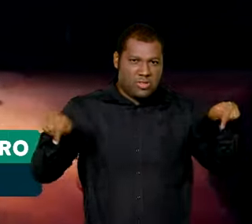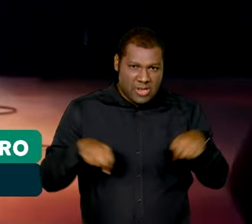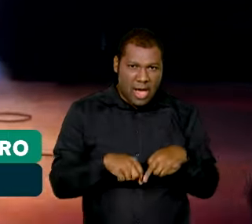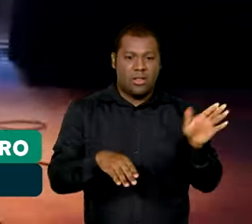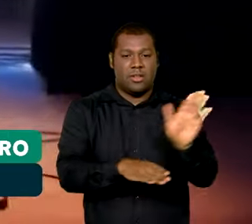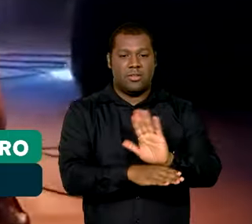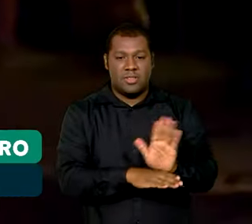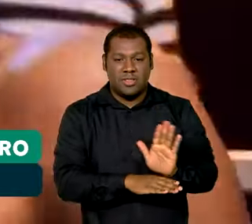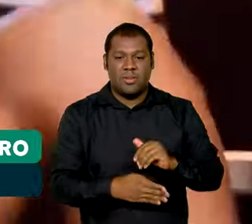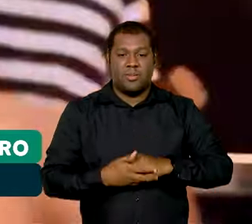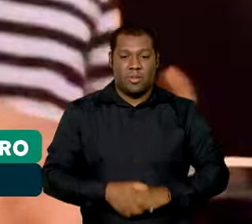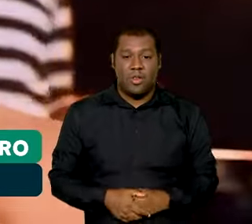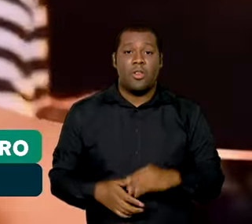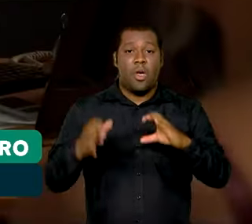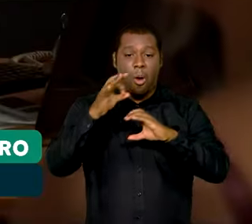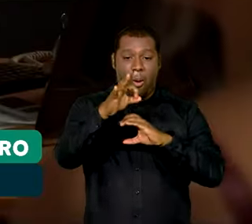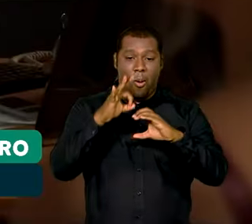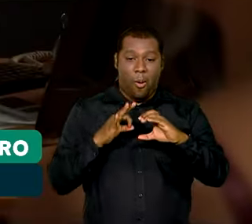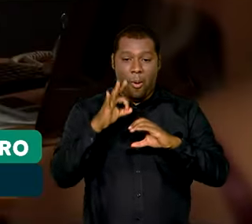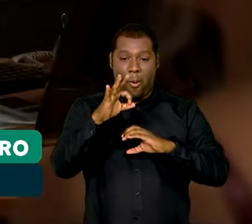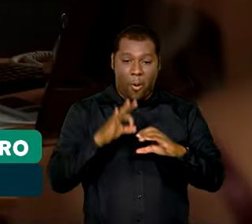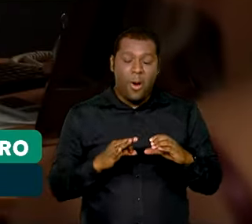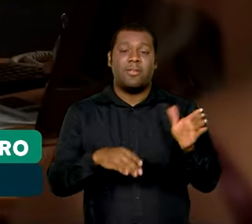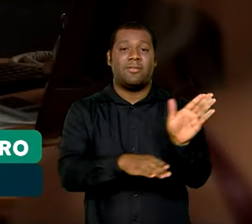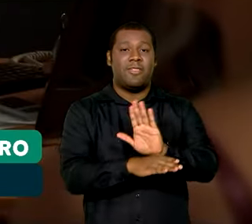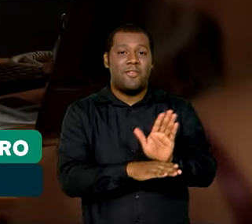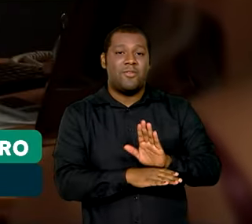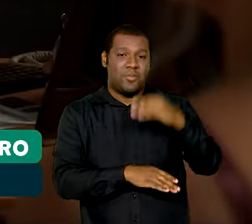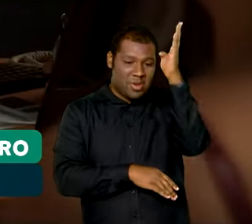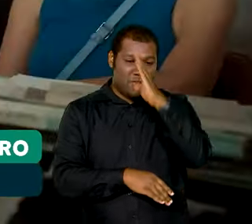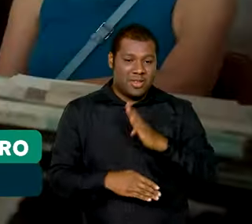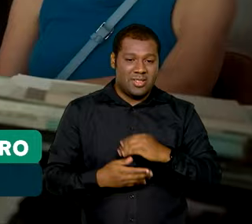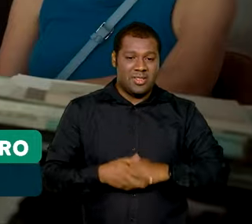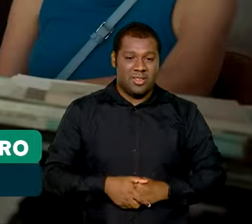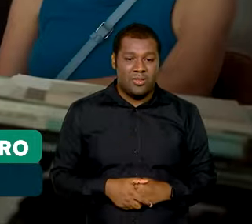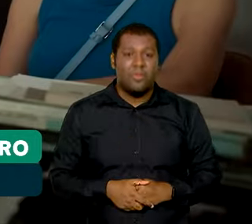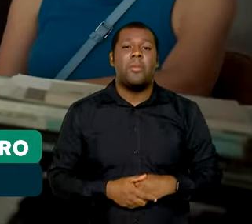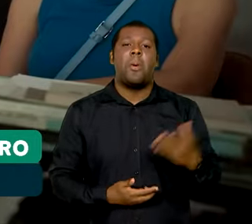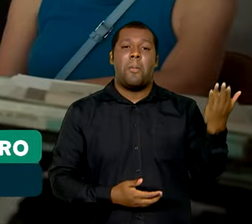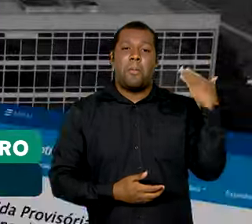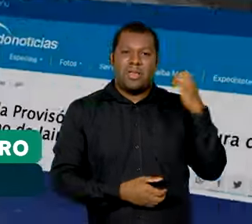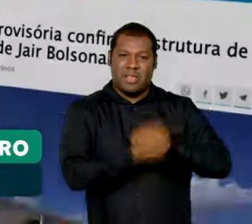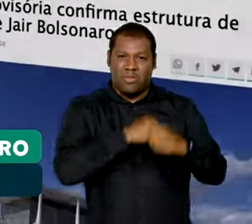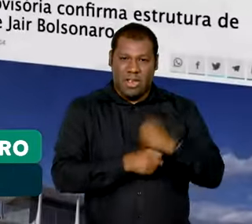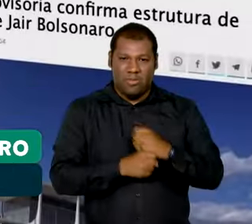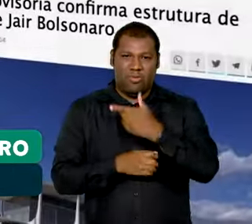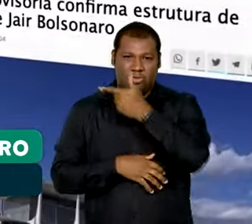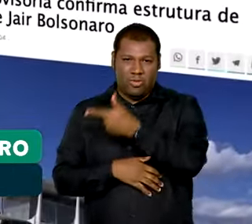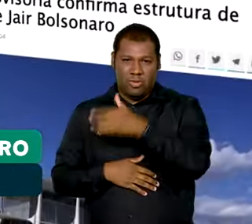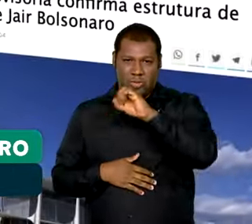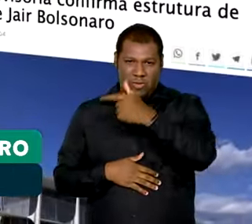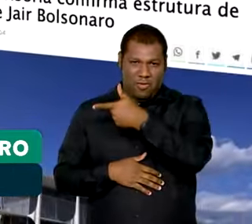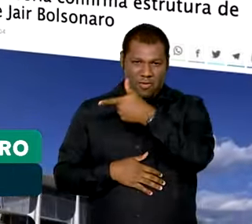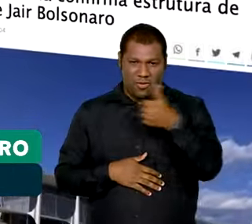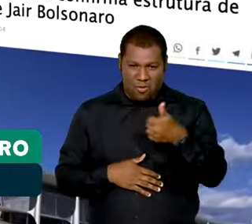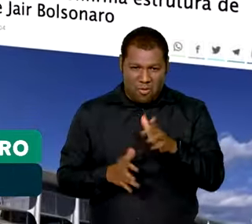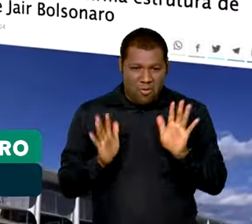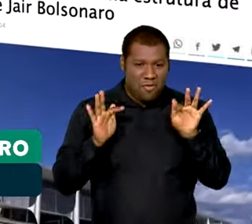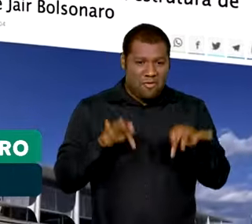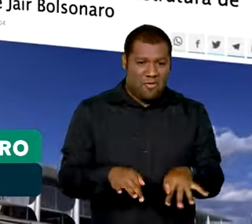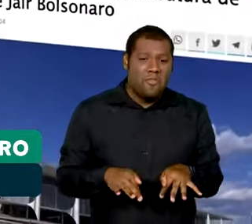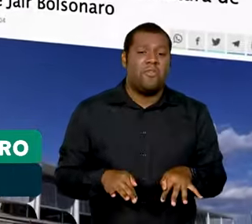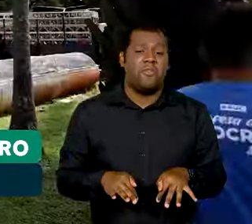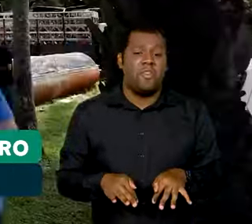A chamada cota de tela, que deixou de ser aplicada em 2021, após duas décadas de